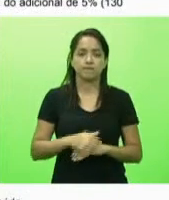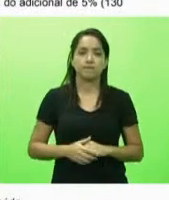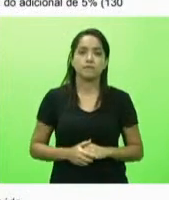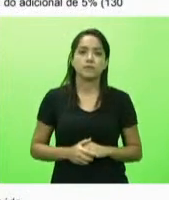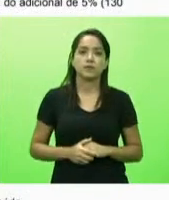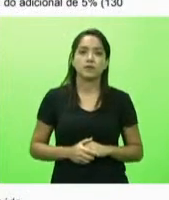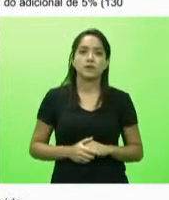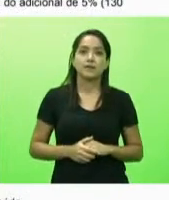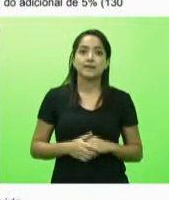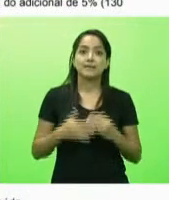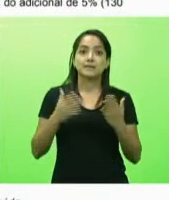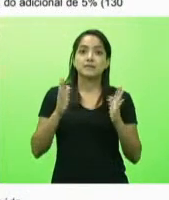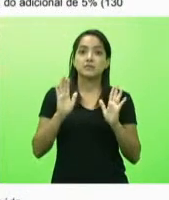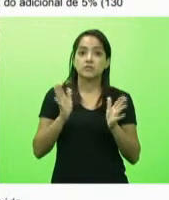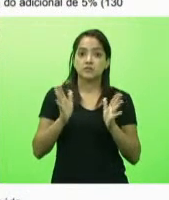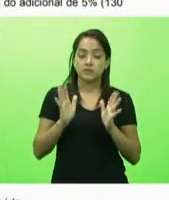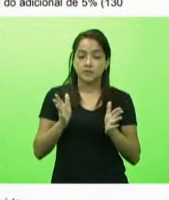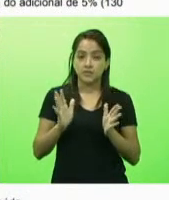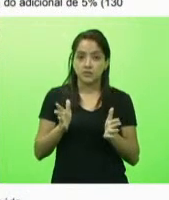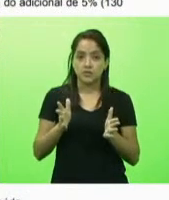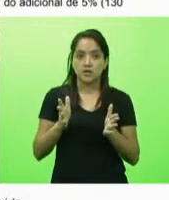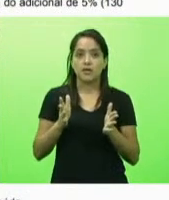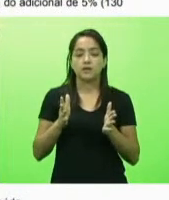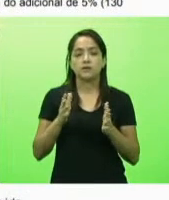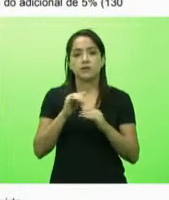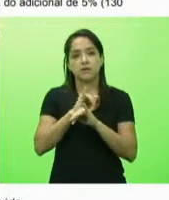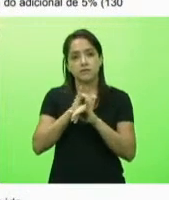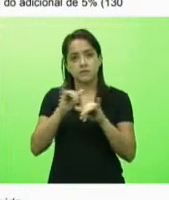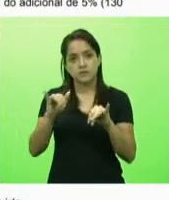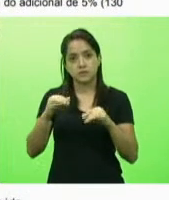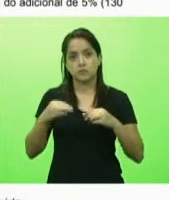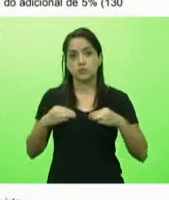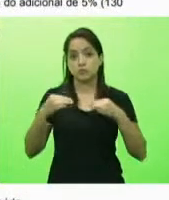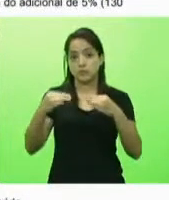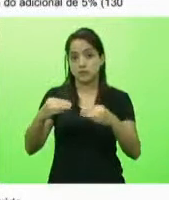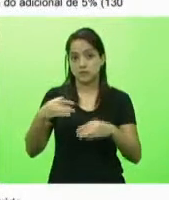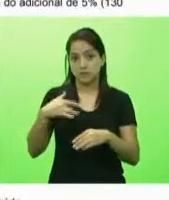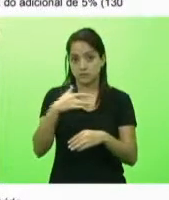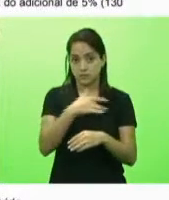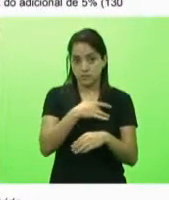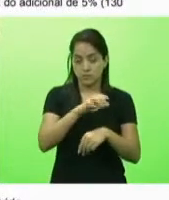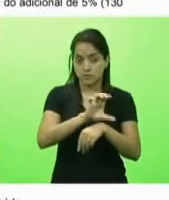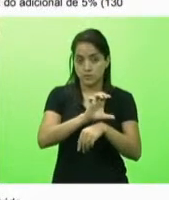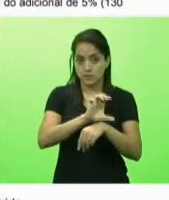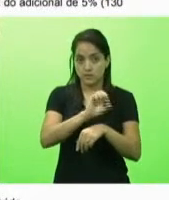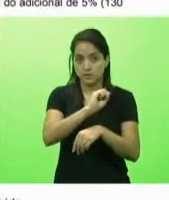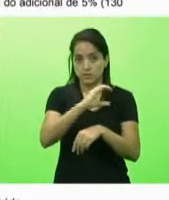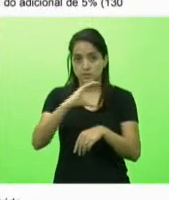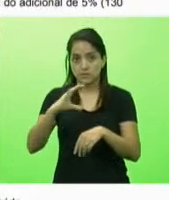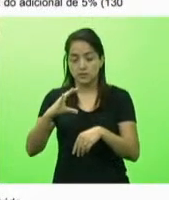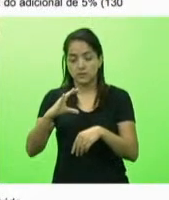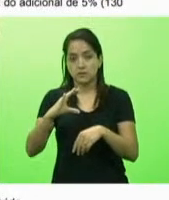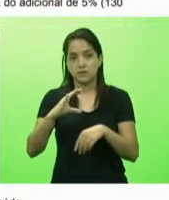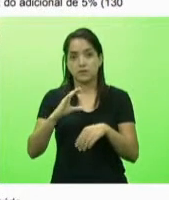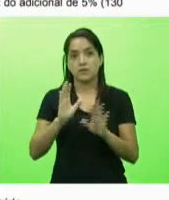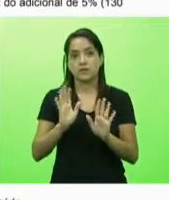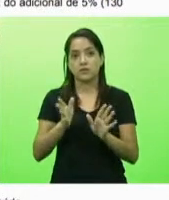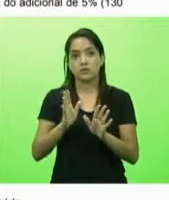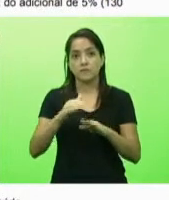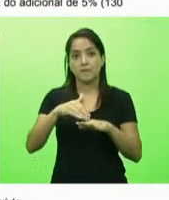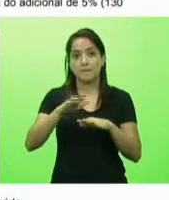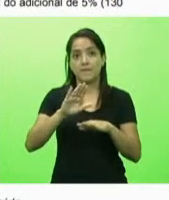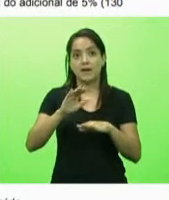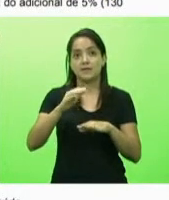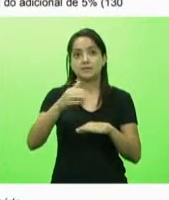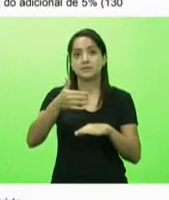outro lado também nós já nos manifestamos ao Ministério da Saúde porque como o estado de Santa Catarina ele conseguiu colocar mais de 10